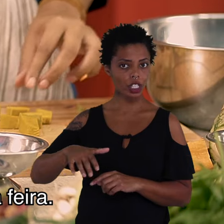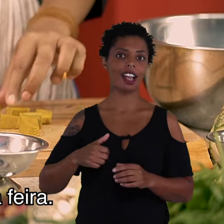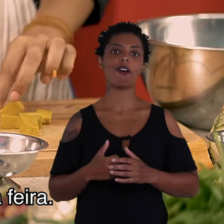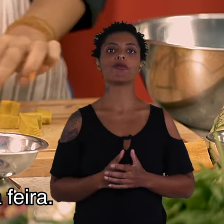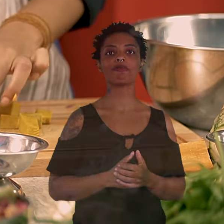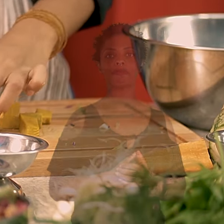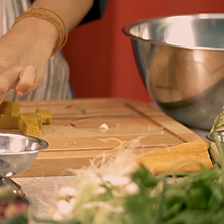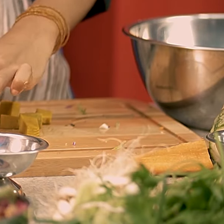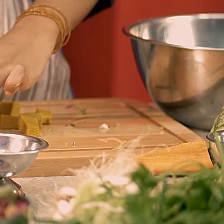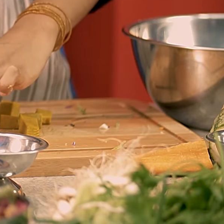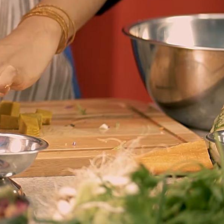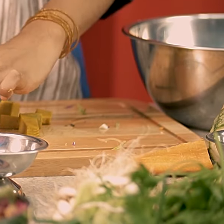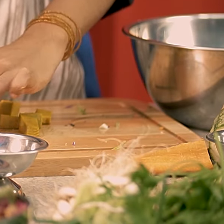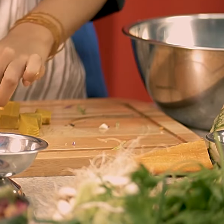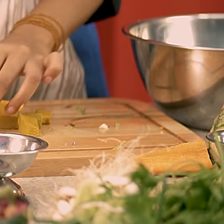tem promoção na feira.